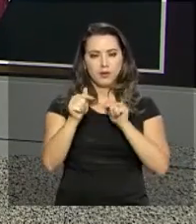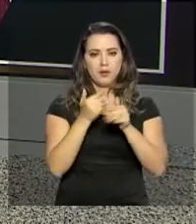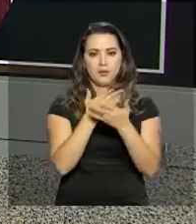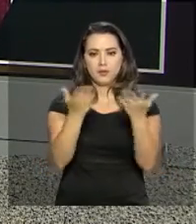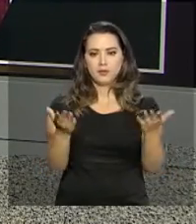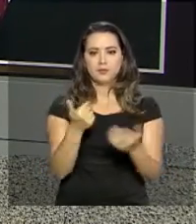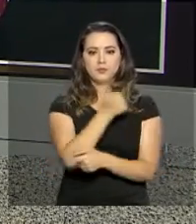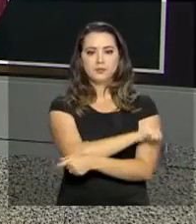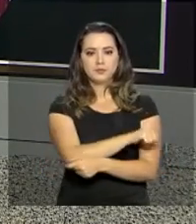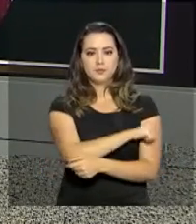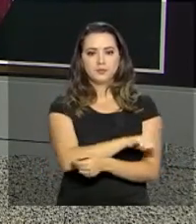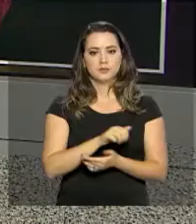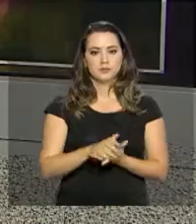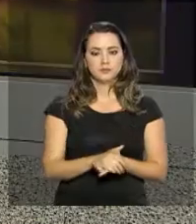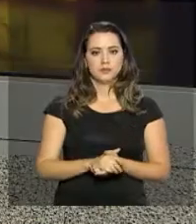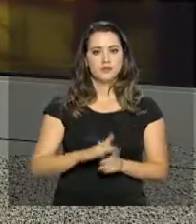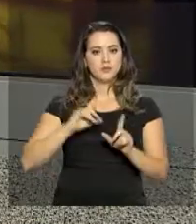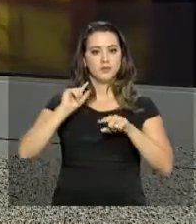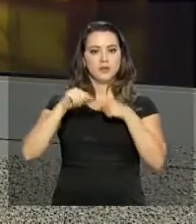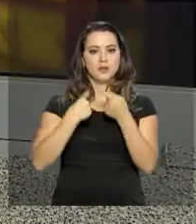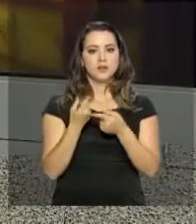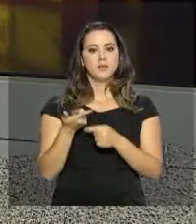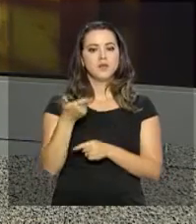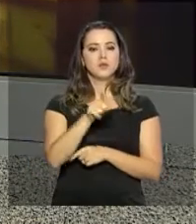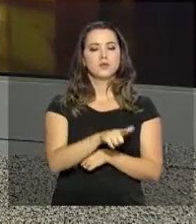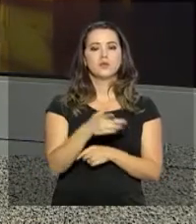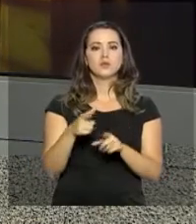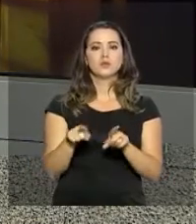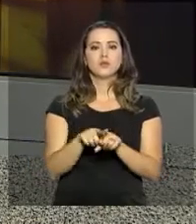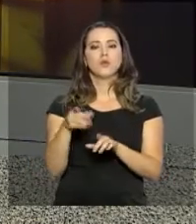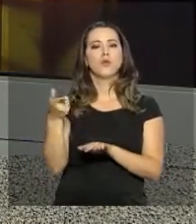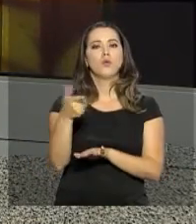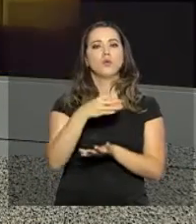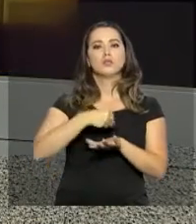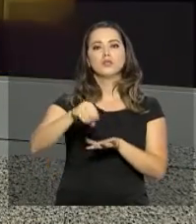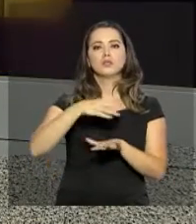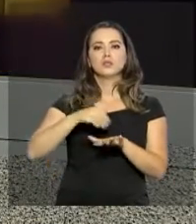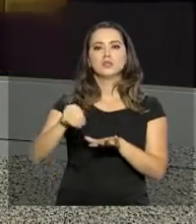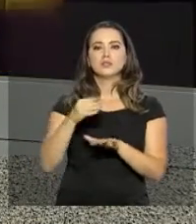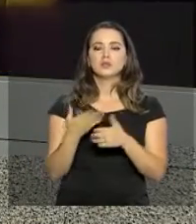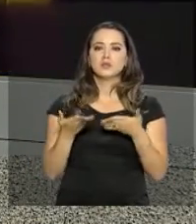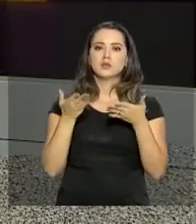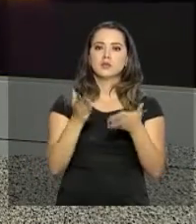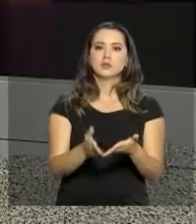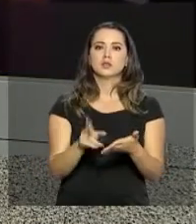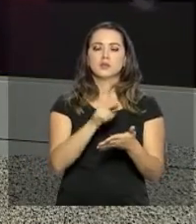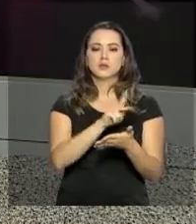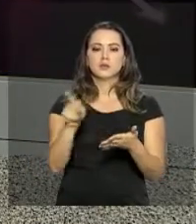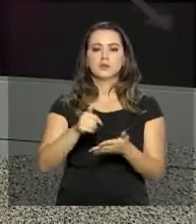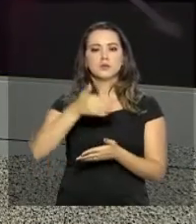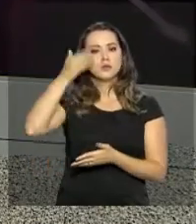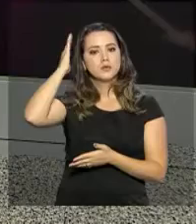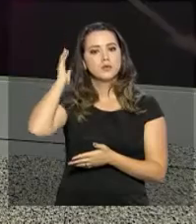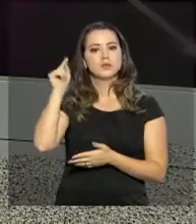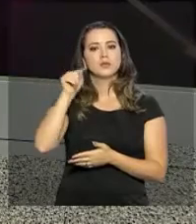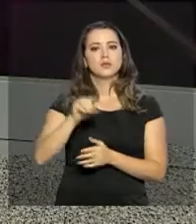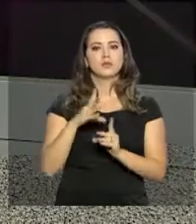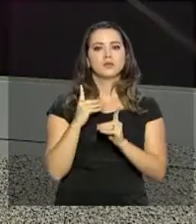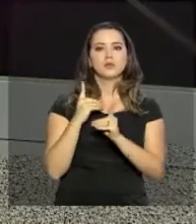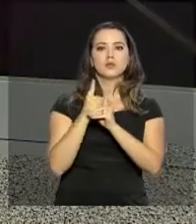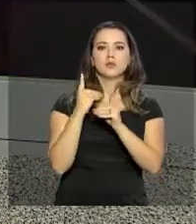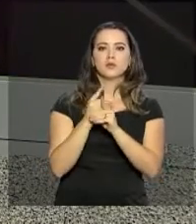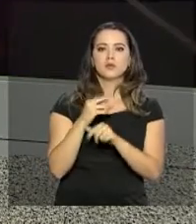aí no Rio de Janeiro. Daqui a pouco nós voltamos com outras informações sobre essa participação do presidente Michel Temer nesse